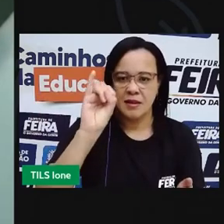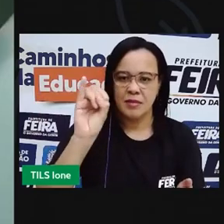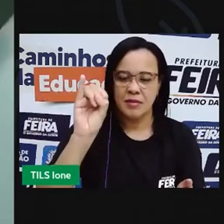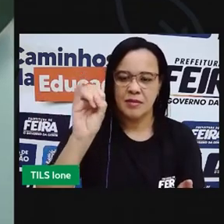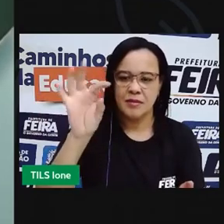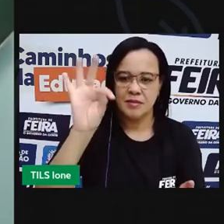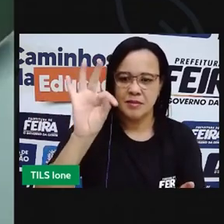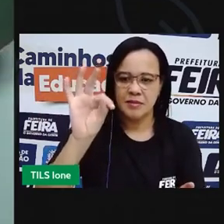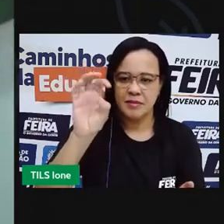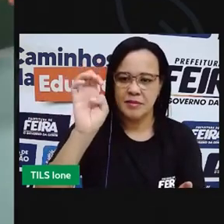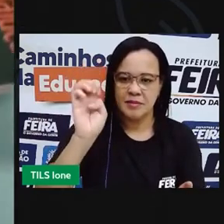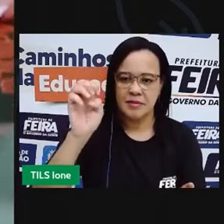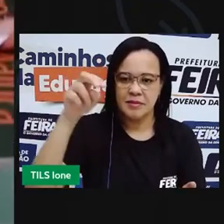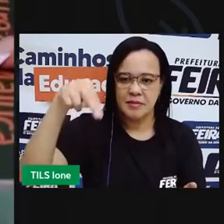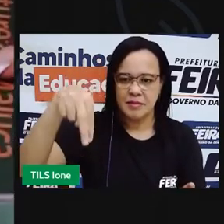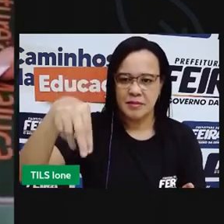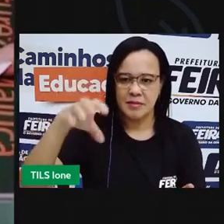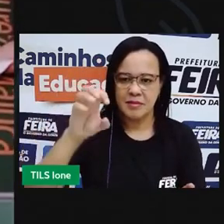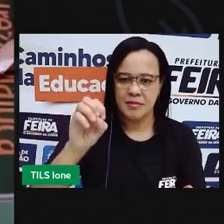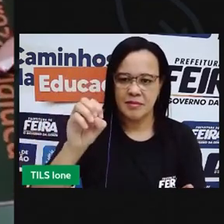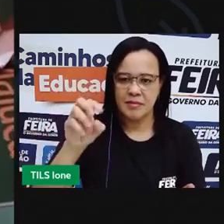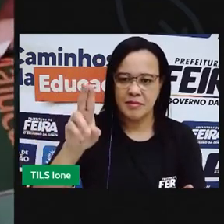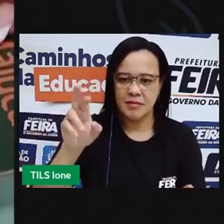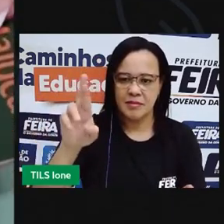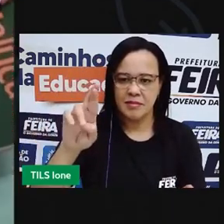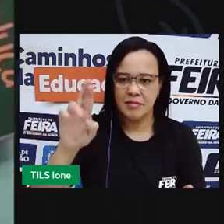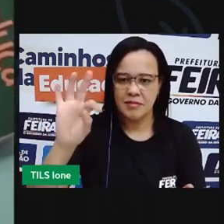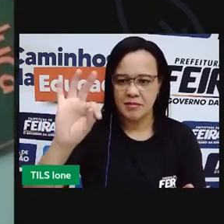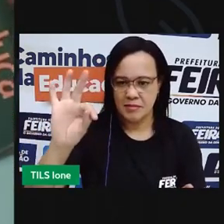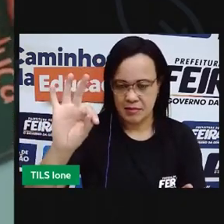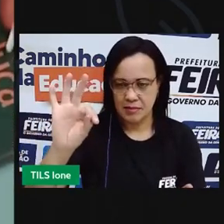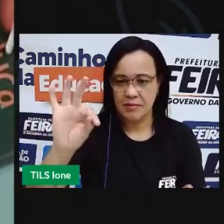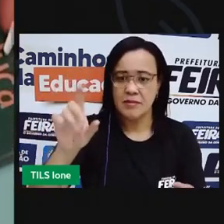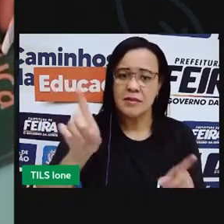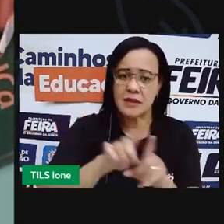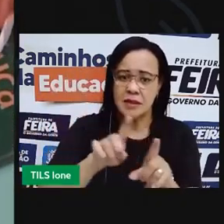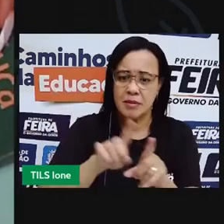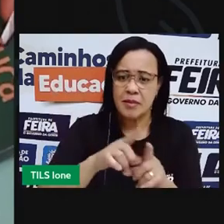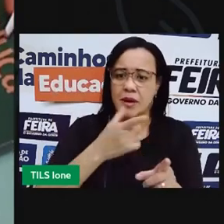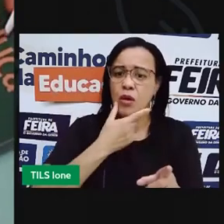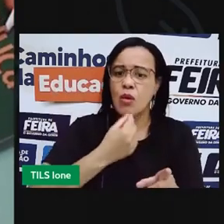espaço, Martins Fonte, olha,